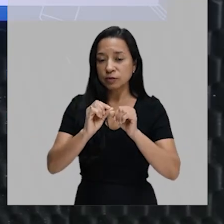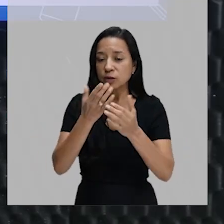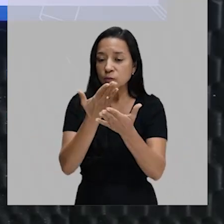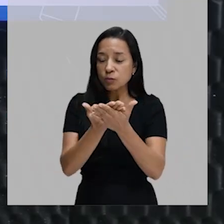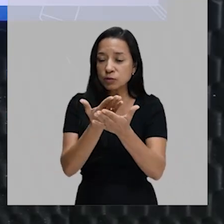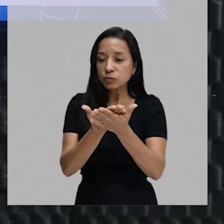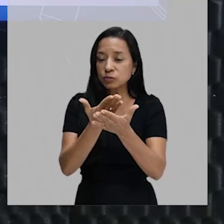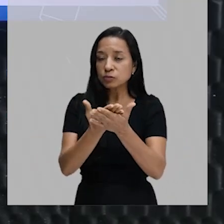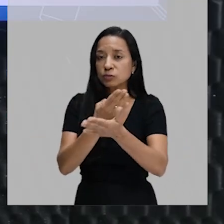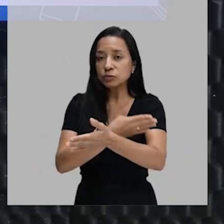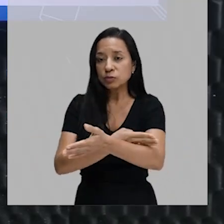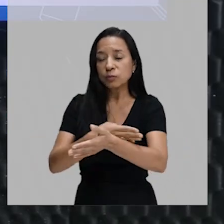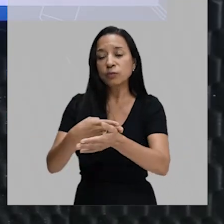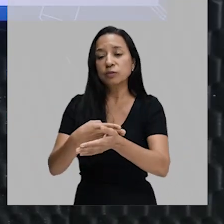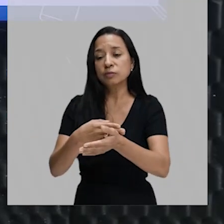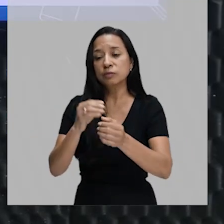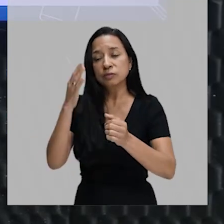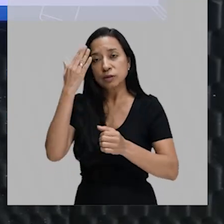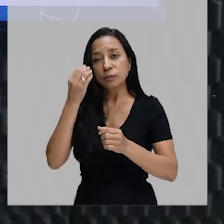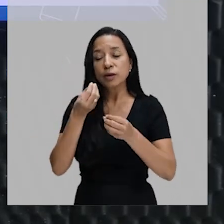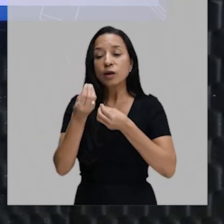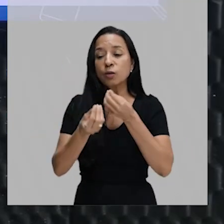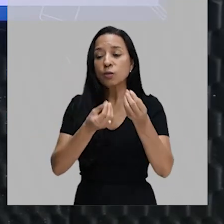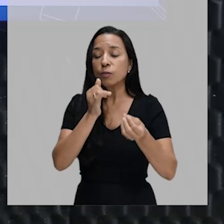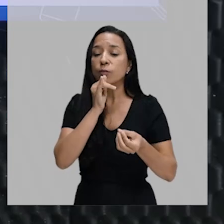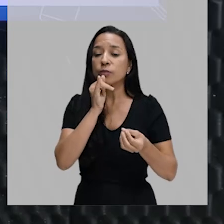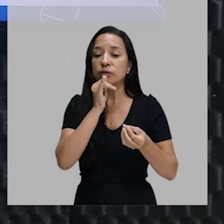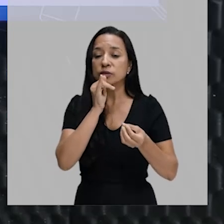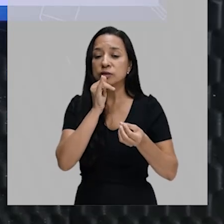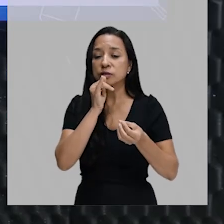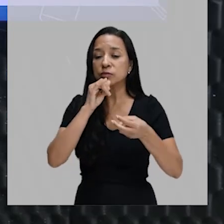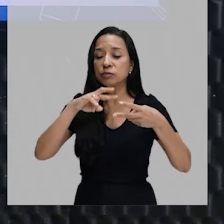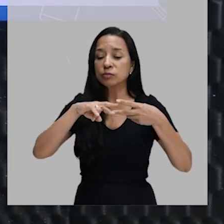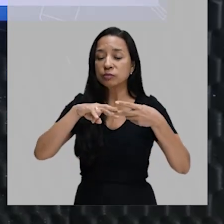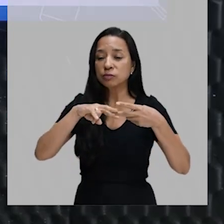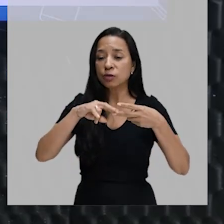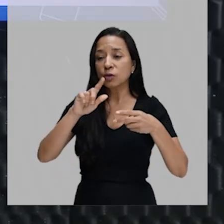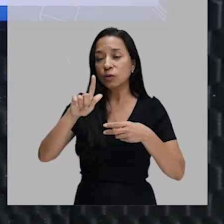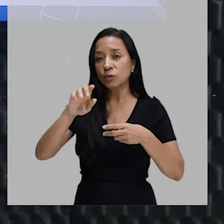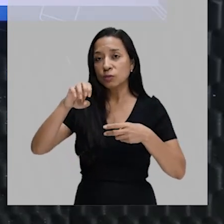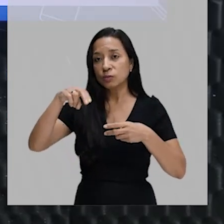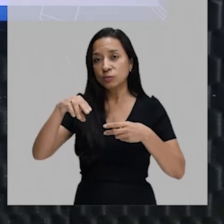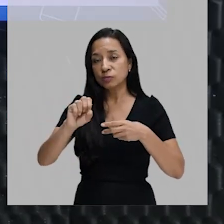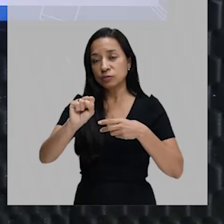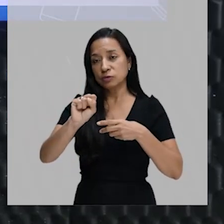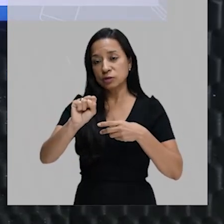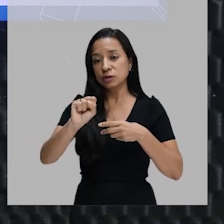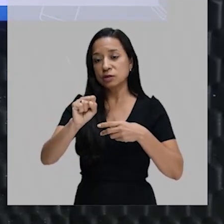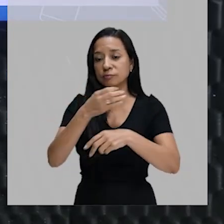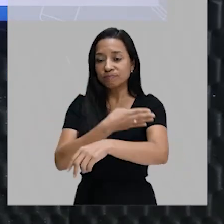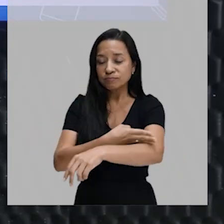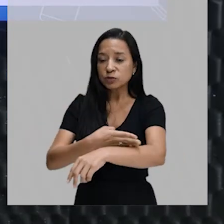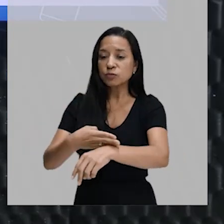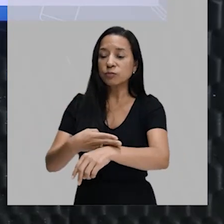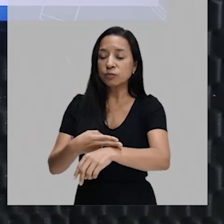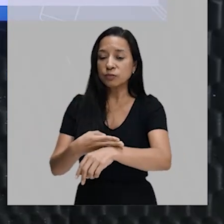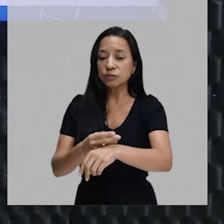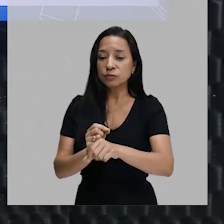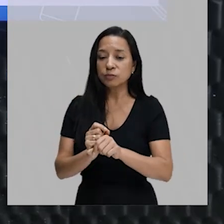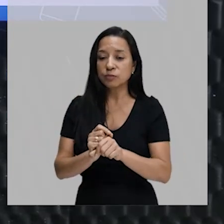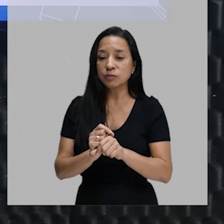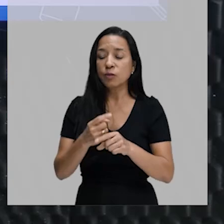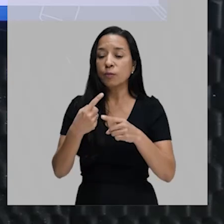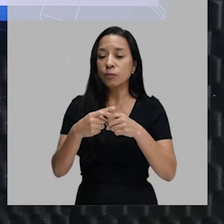estudo do comportamento deles, a gente vai saber como, por exemplo, os genes se comportam. Porque em